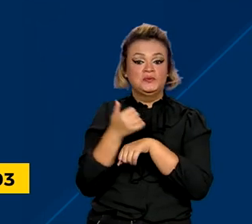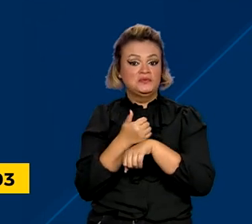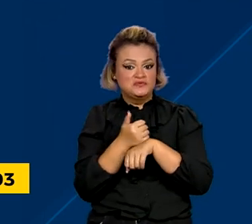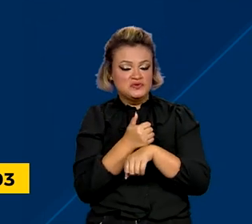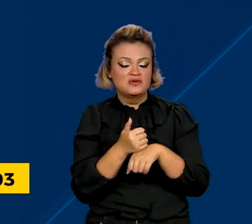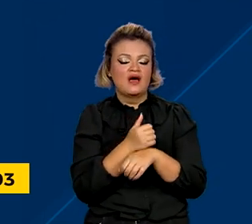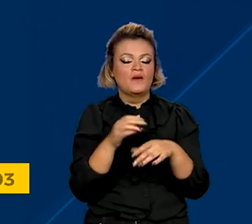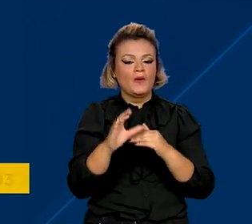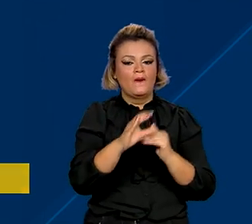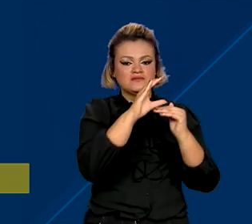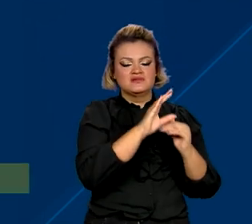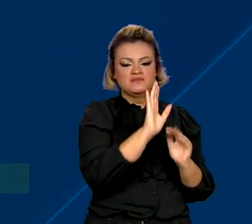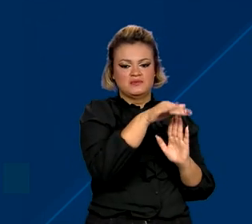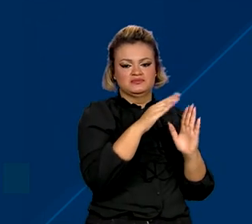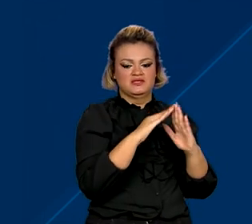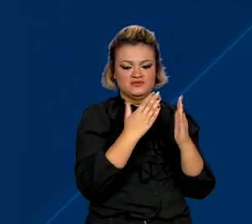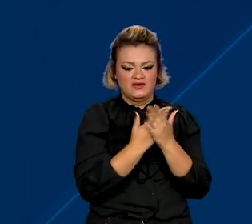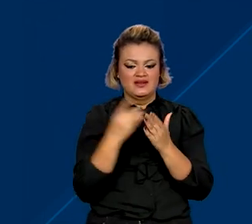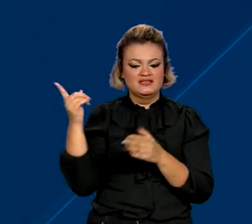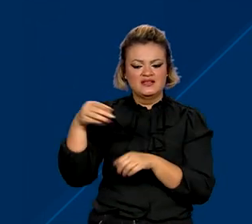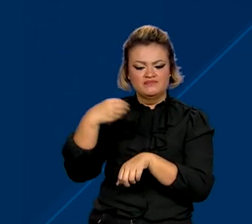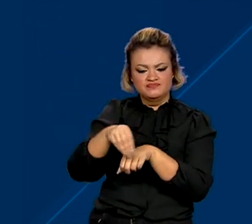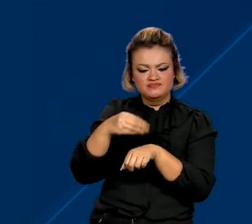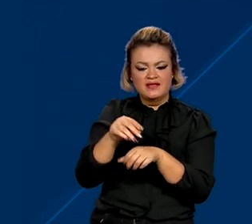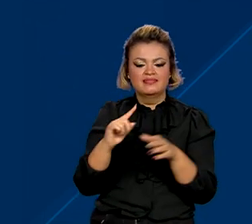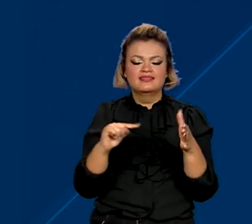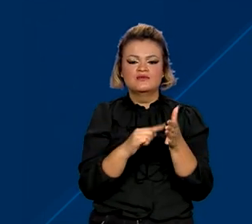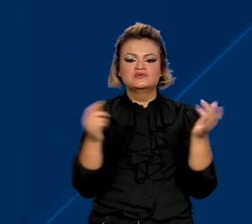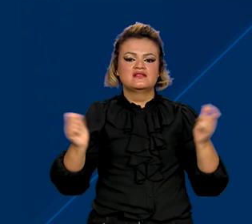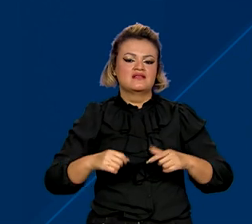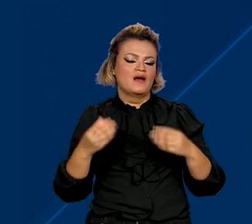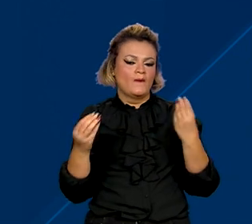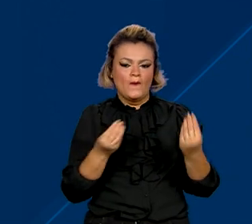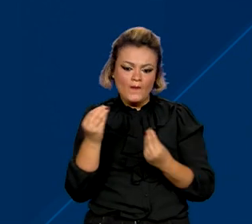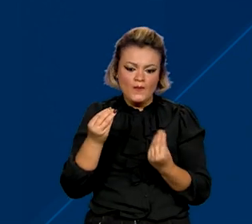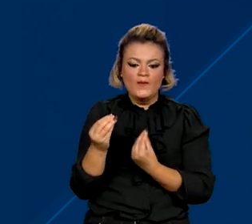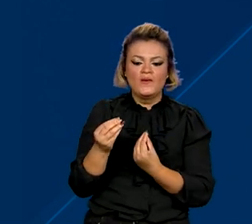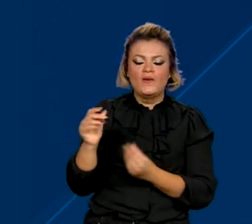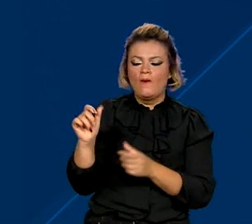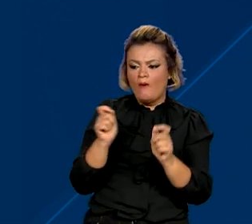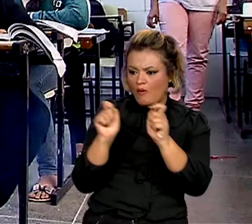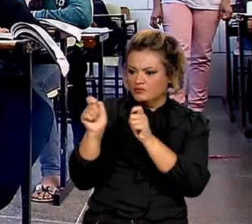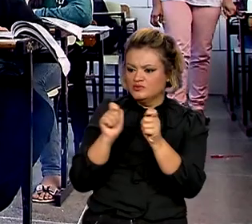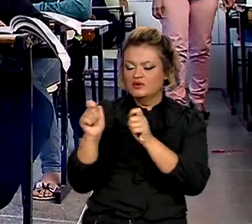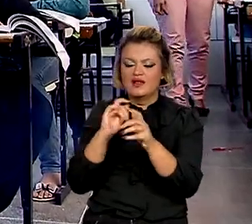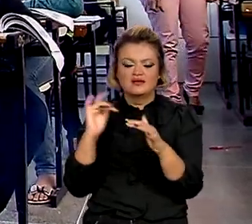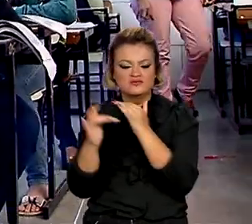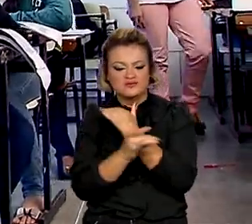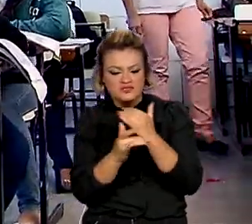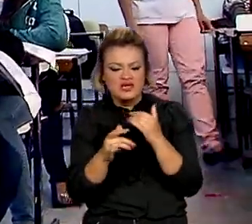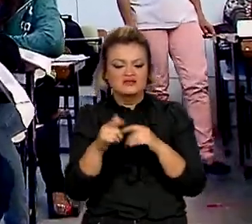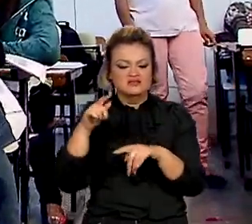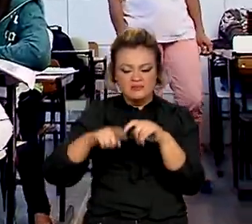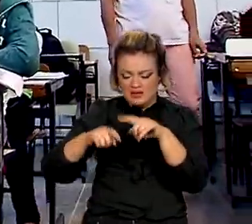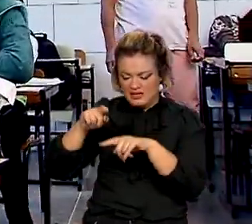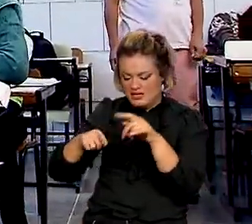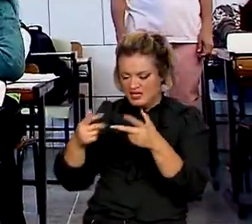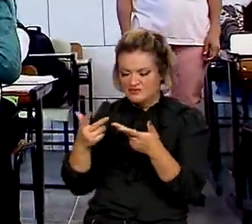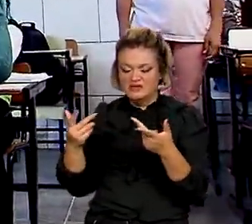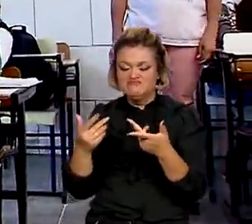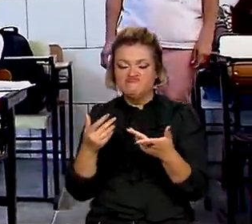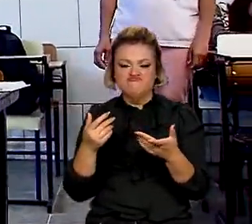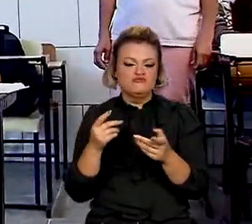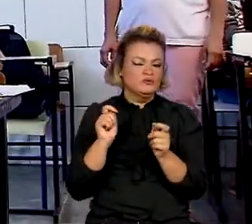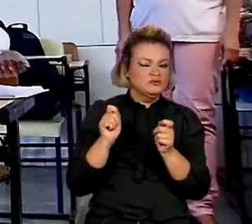conselhos escolares. A cartilha informa os canais de denúncias, formas de controle das redes sociais e dos materiais que são levados